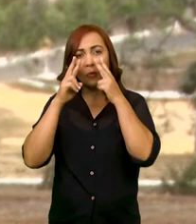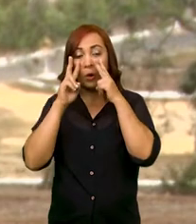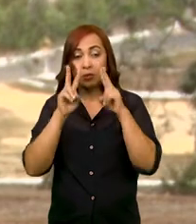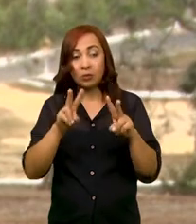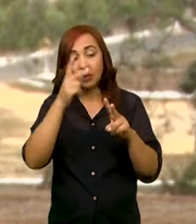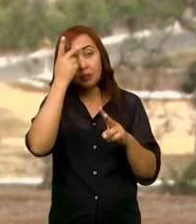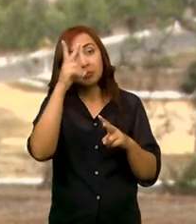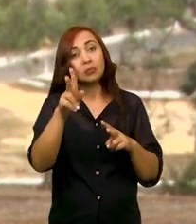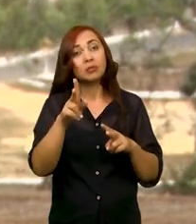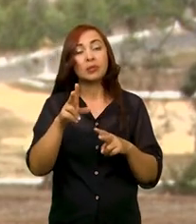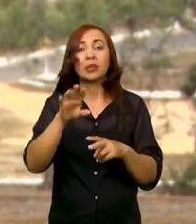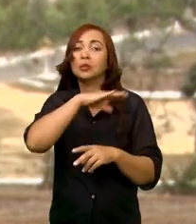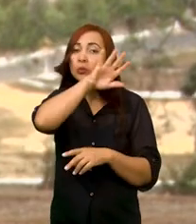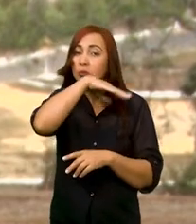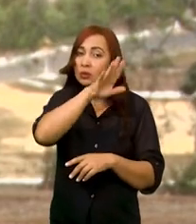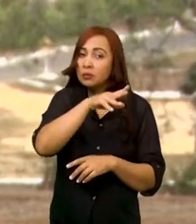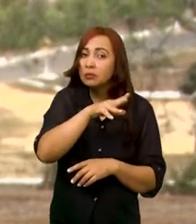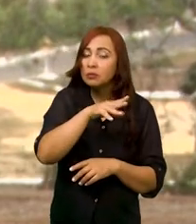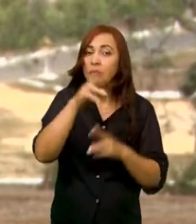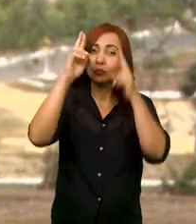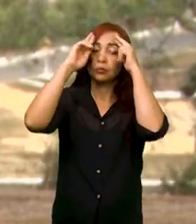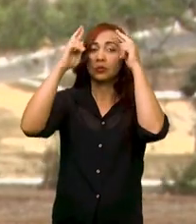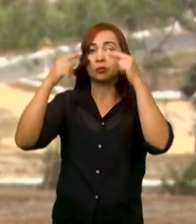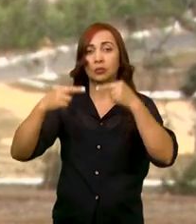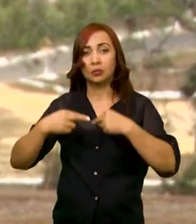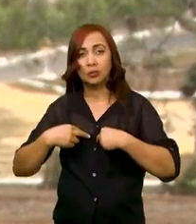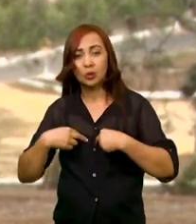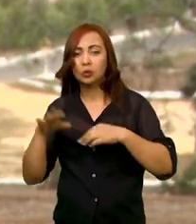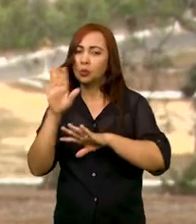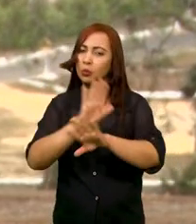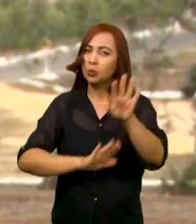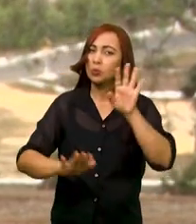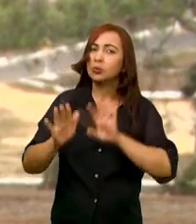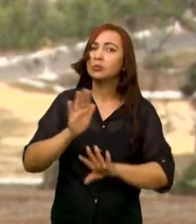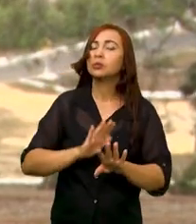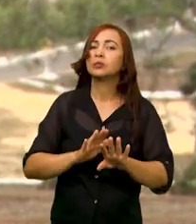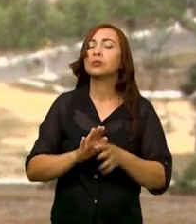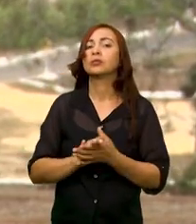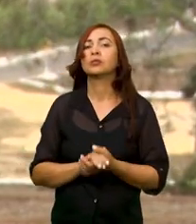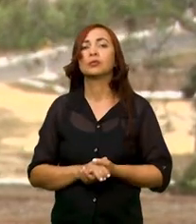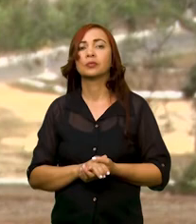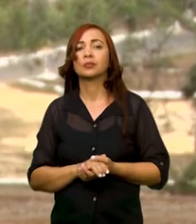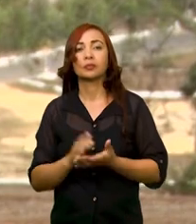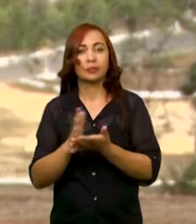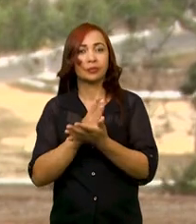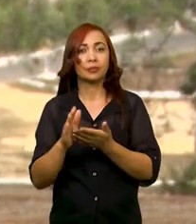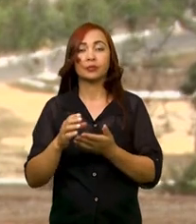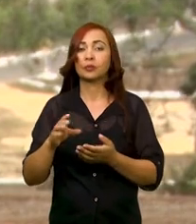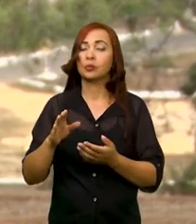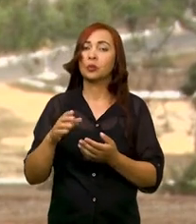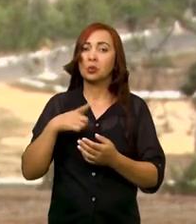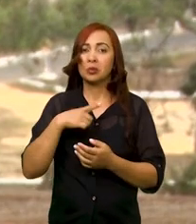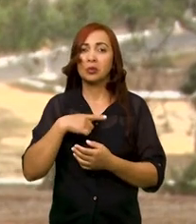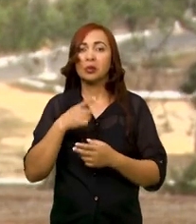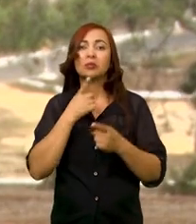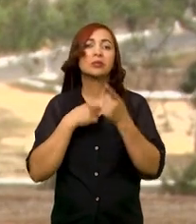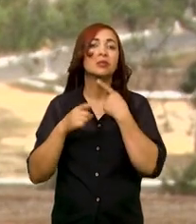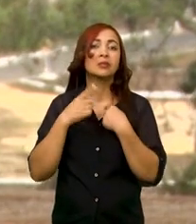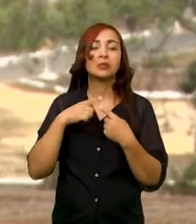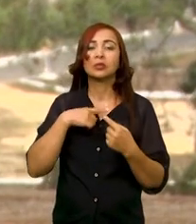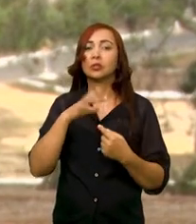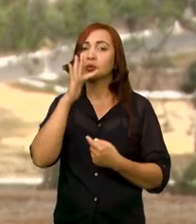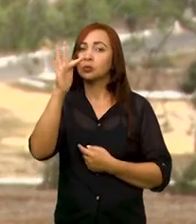ser vivo, para aquele animal, com respeito, com cuidado. Então se algum deles, por exemplo, tivessem o desejo de ter um animal,